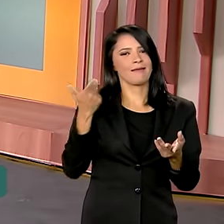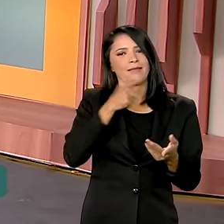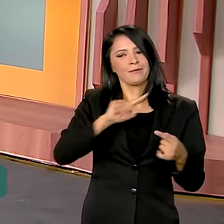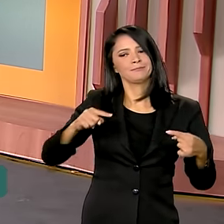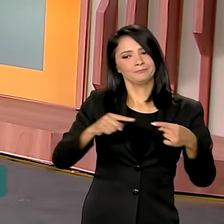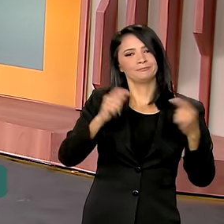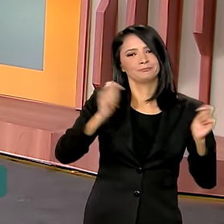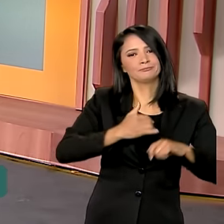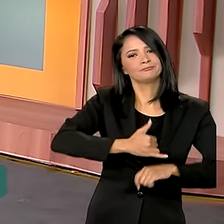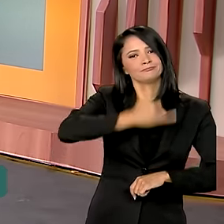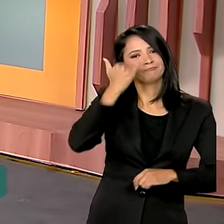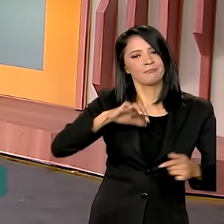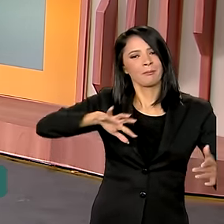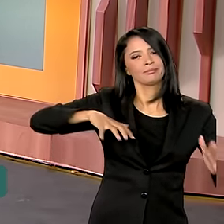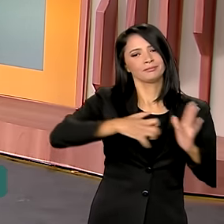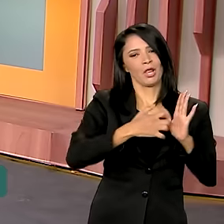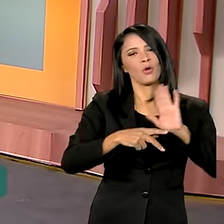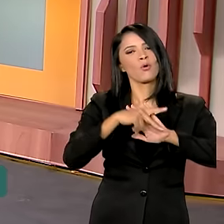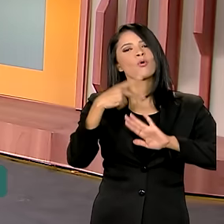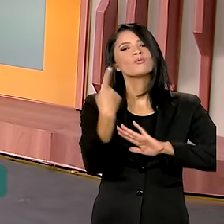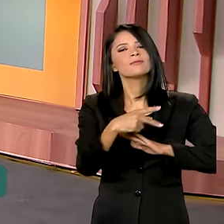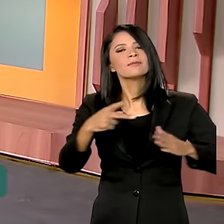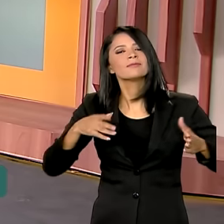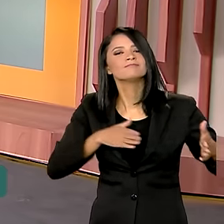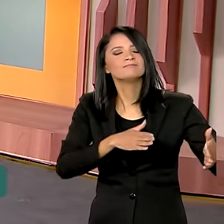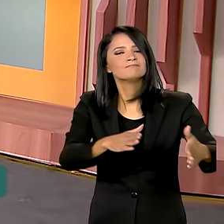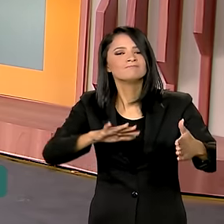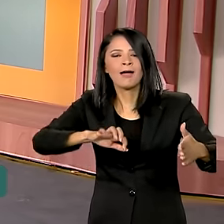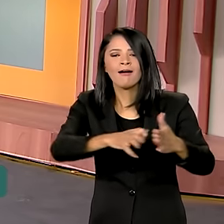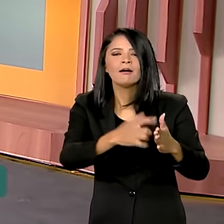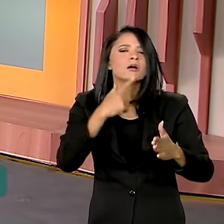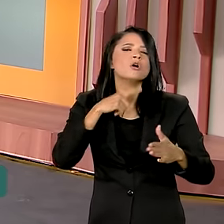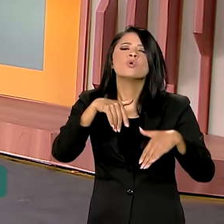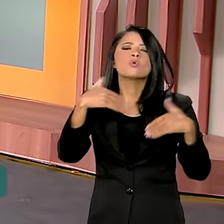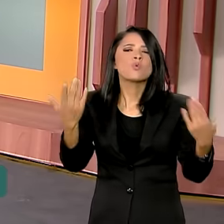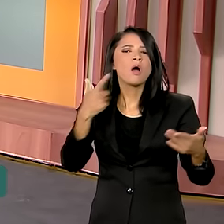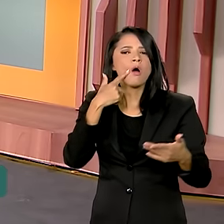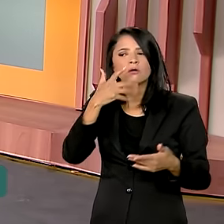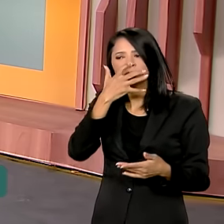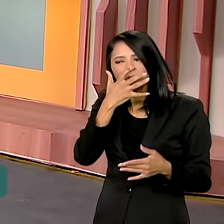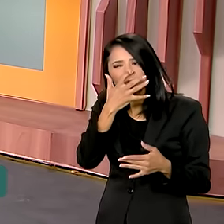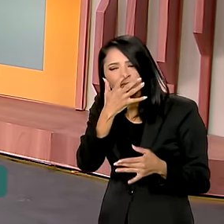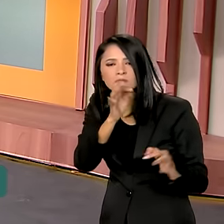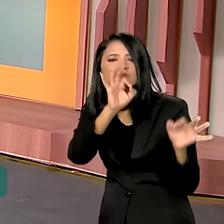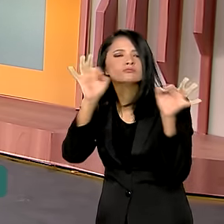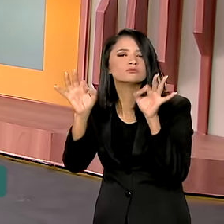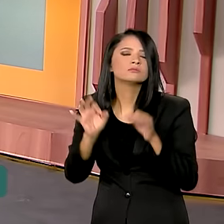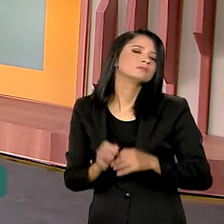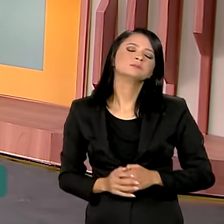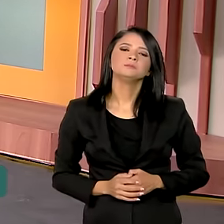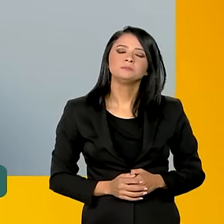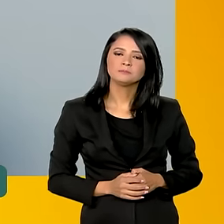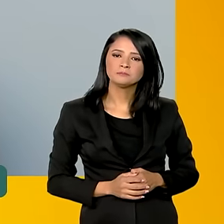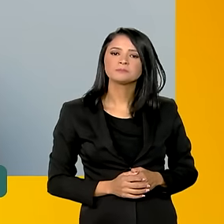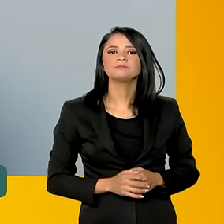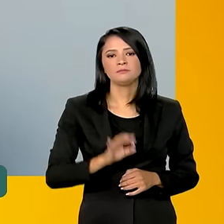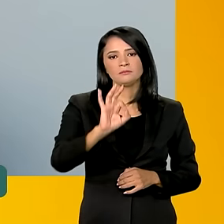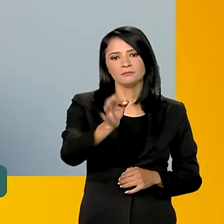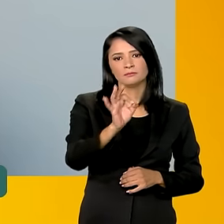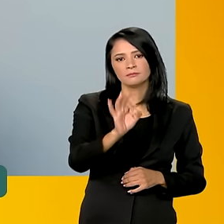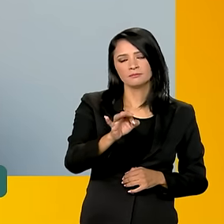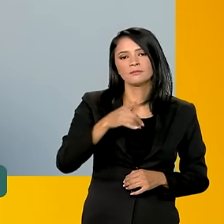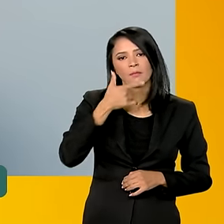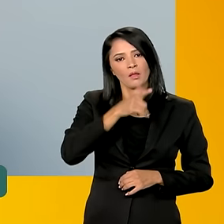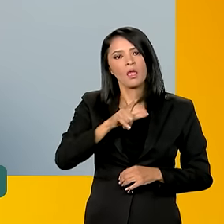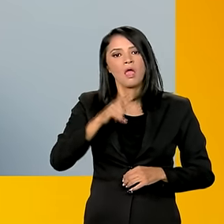acidentes nas rodovias. Explica para a gente, para o telespectador, quais são essas infrações que vocês vão ficar de olho. Exatamente. A